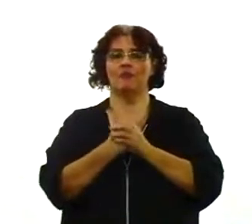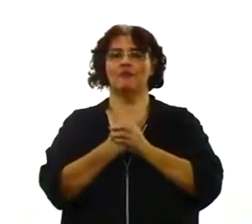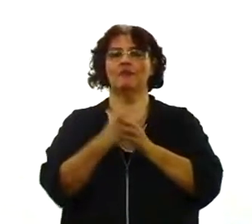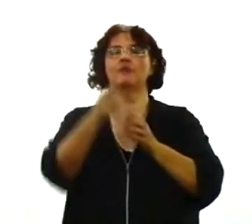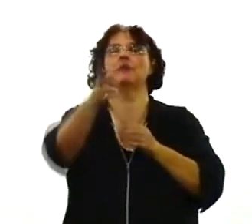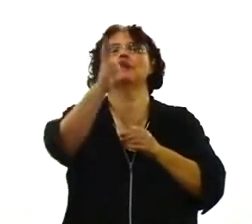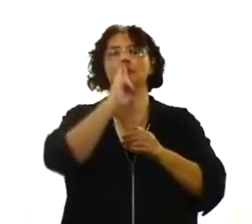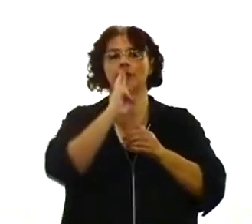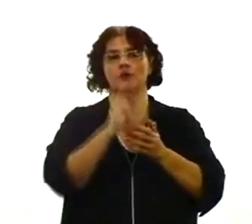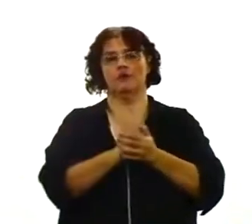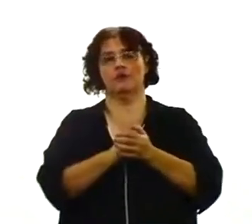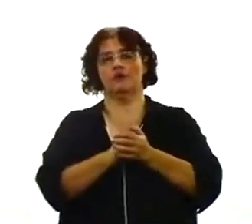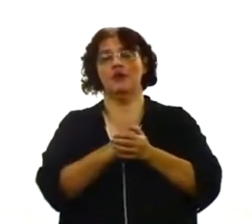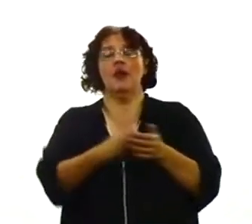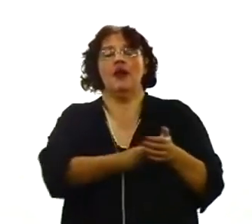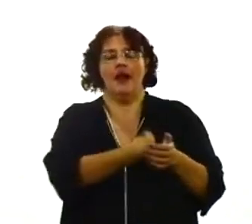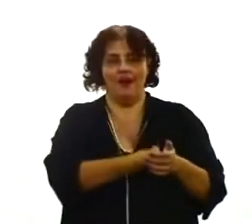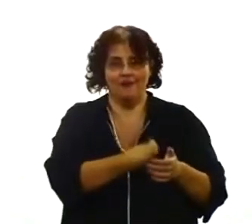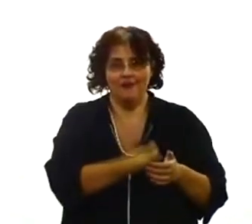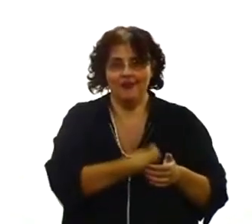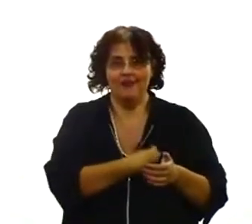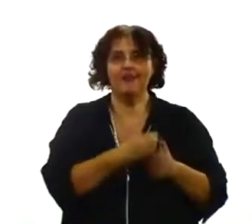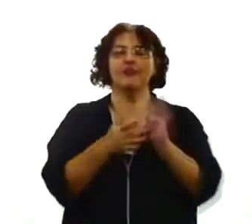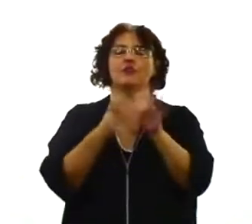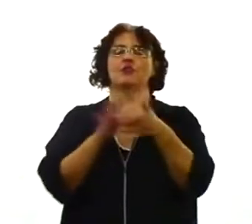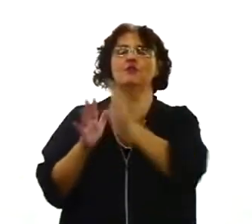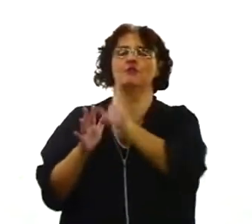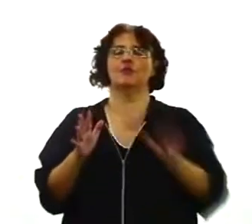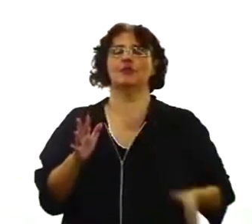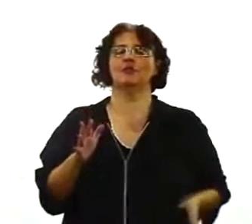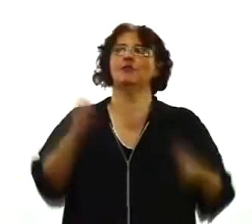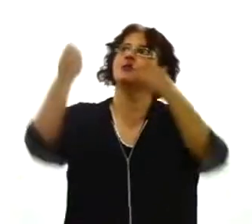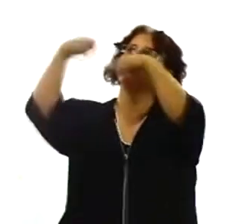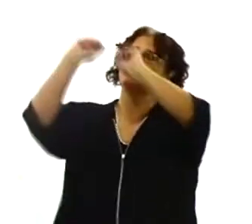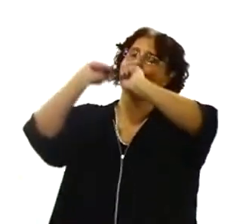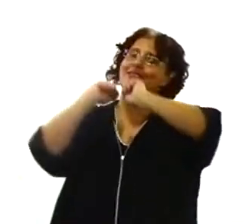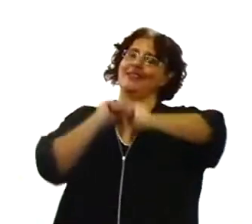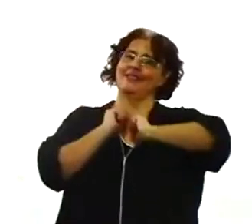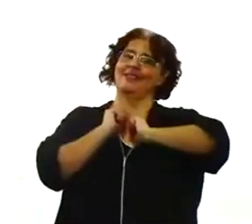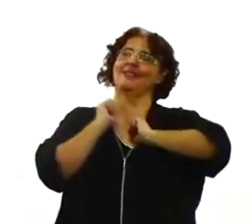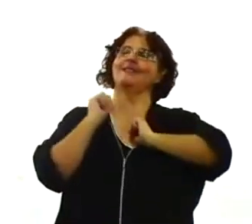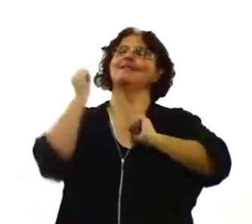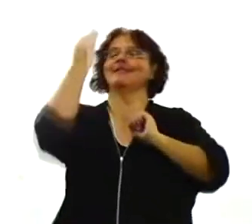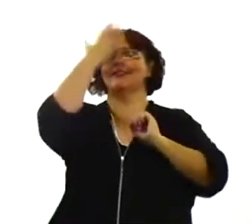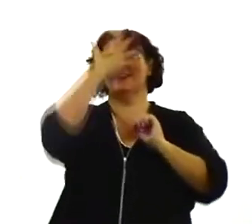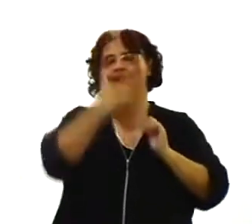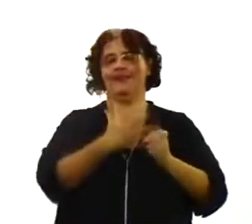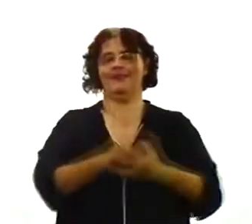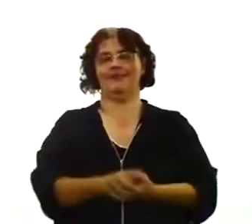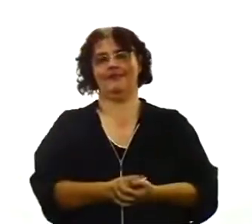Cristo veio trazer é graça. De Adão, solidariamente, a morte,